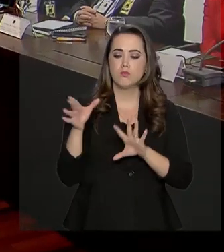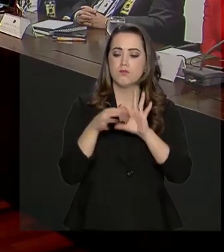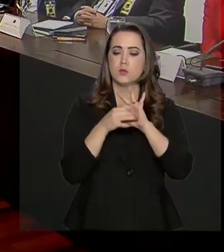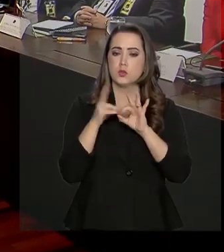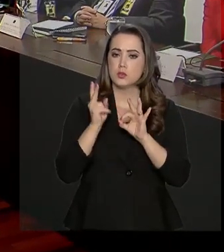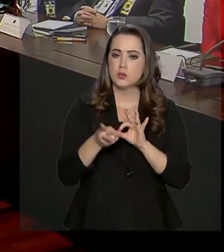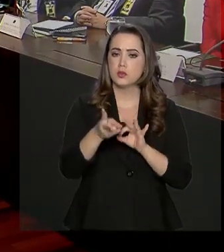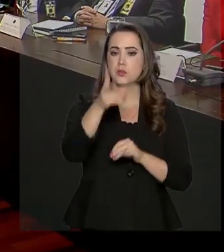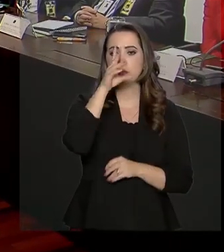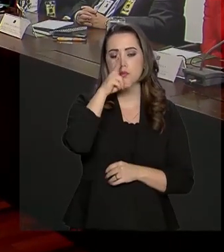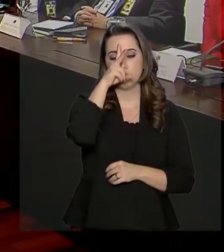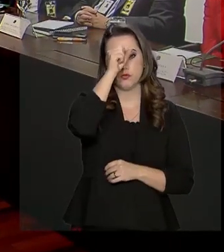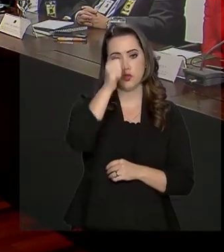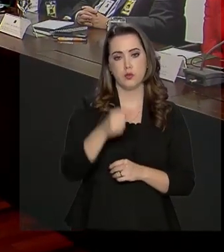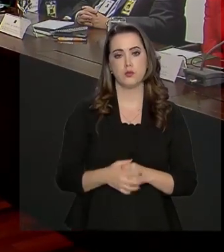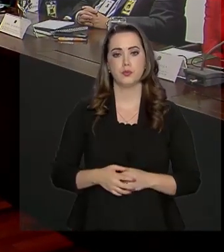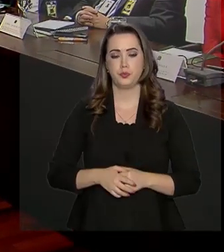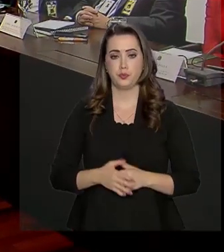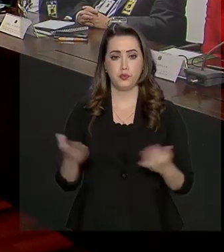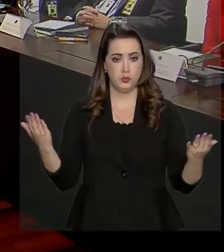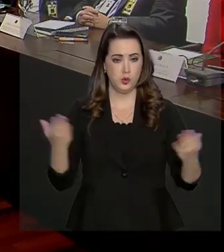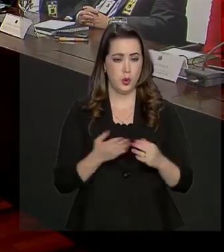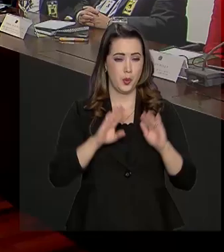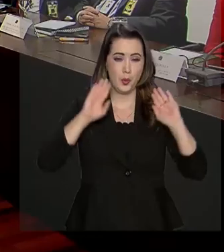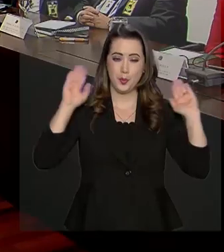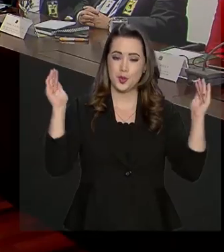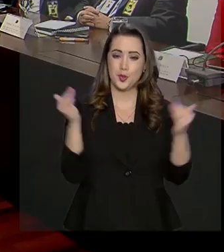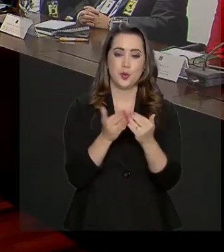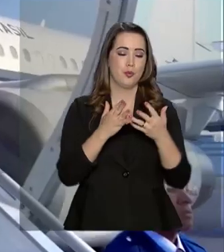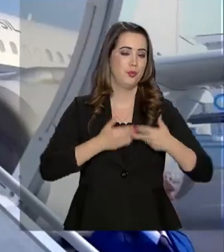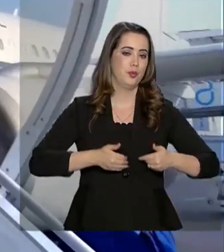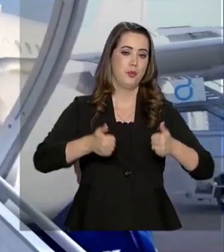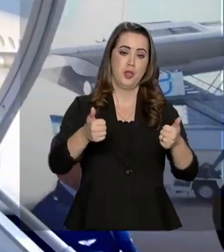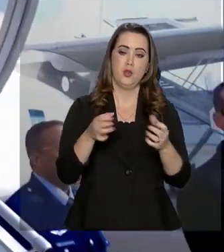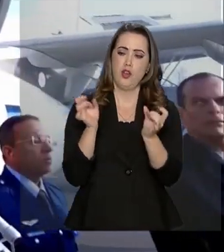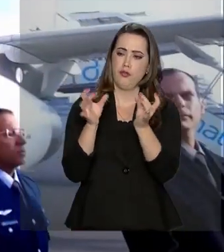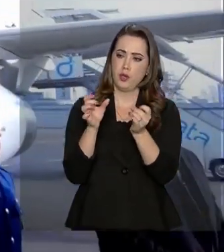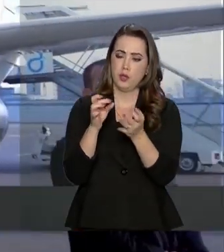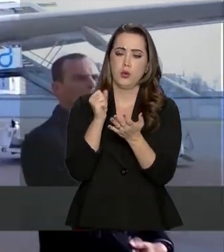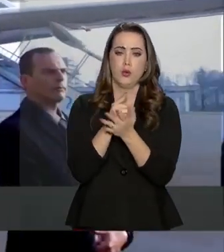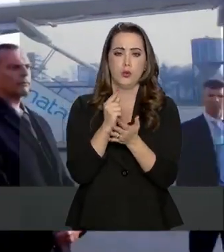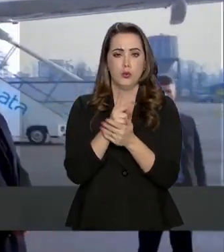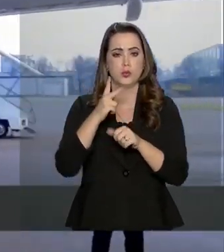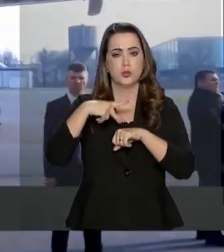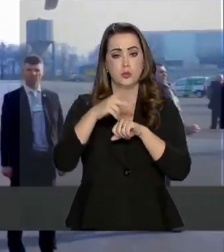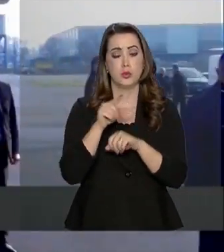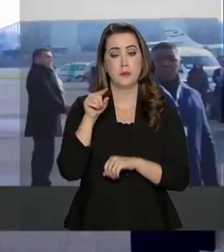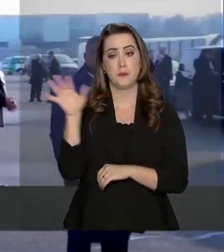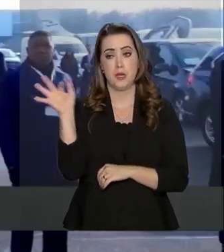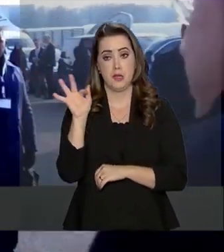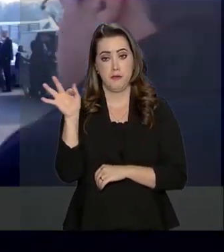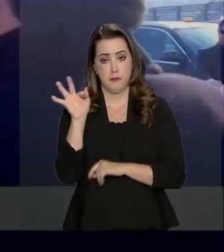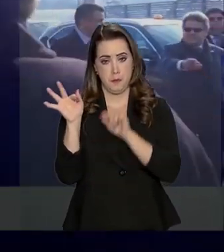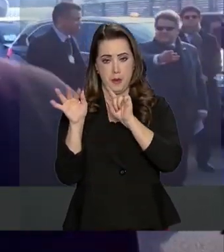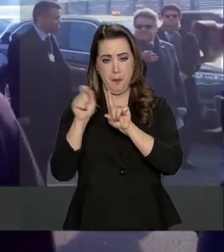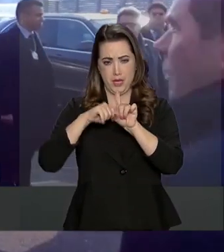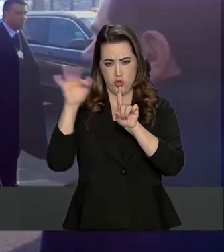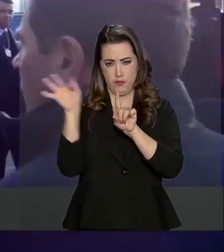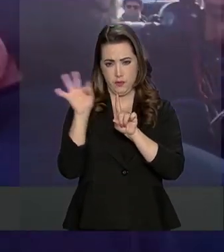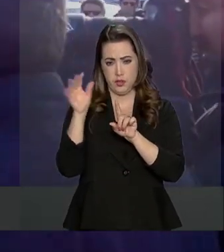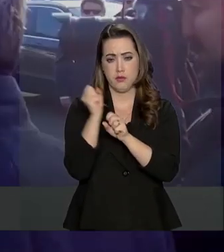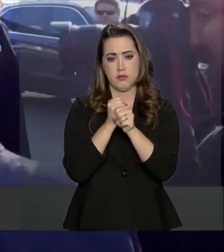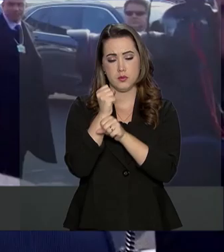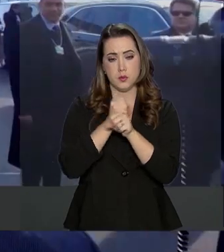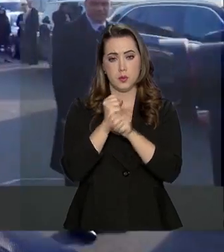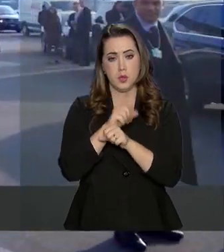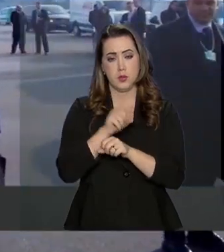Agora, o foco é melhorar o ambiente de negócios no país. Em fevereiro deste ano, no Fórum Econômico de Davos,